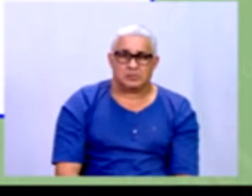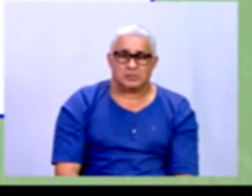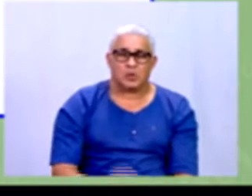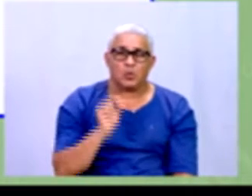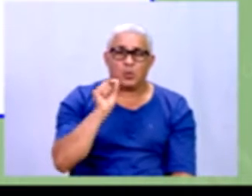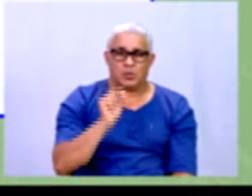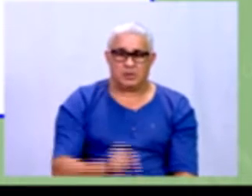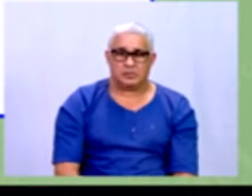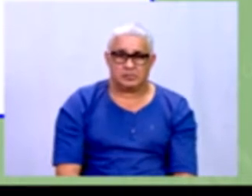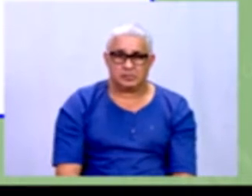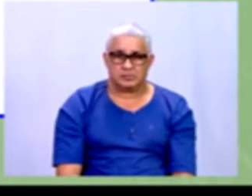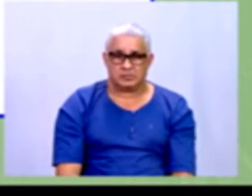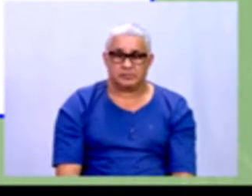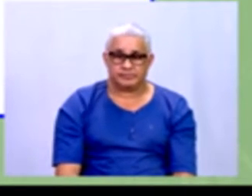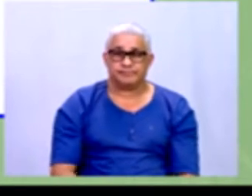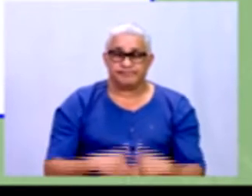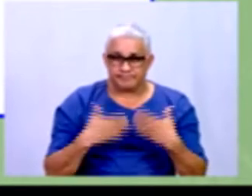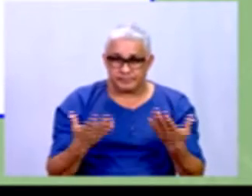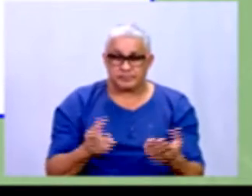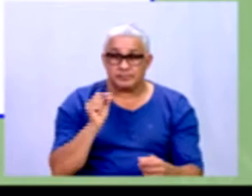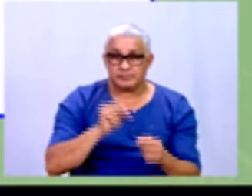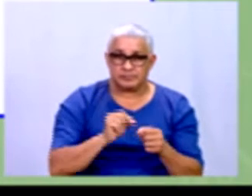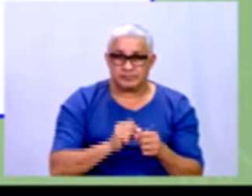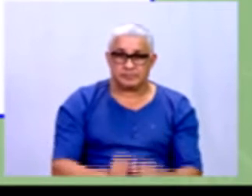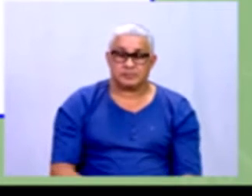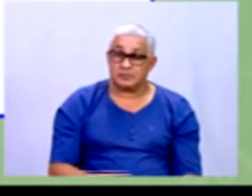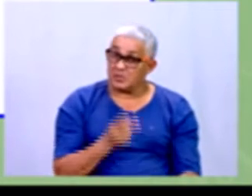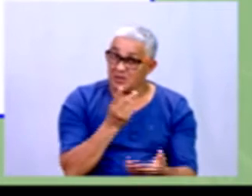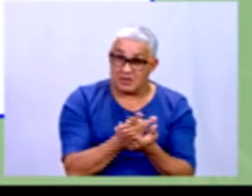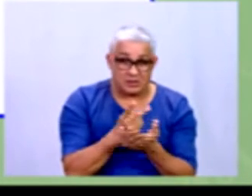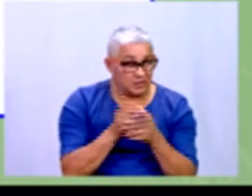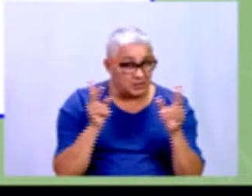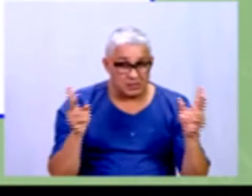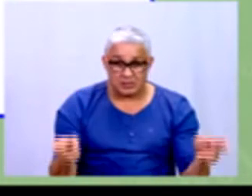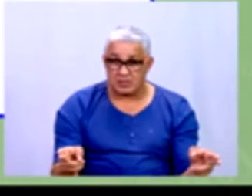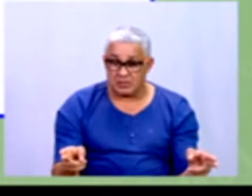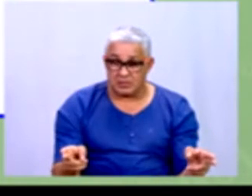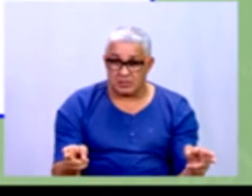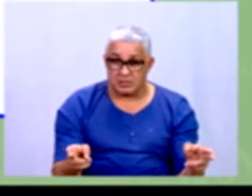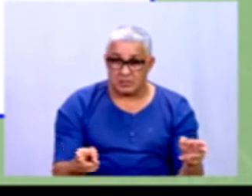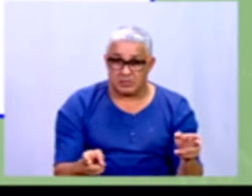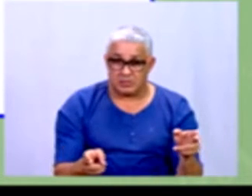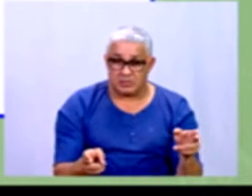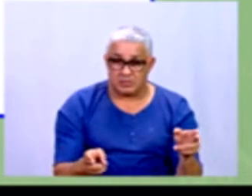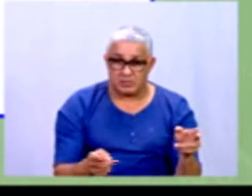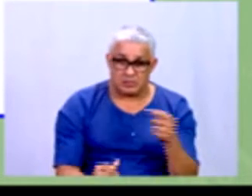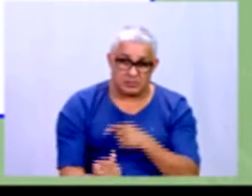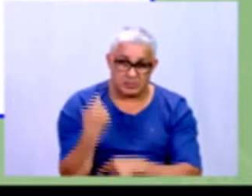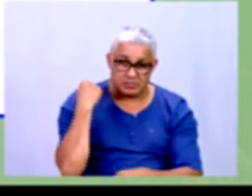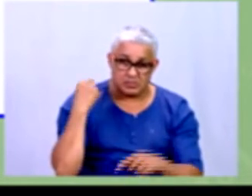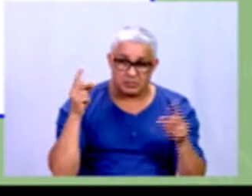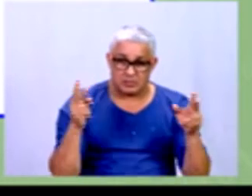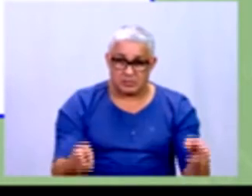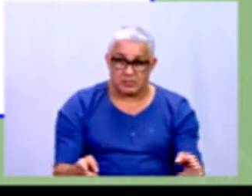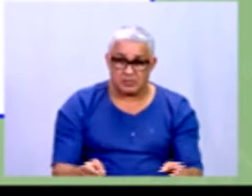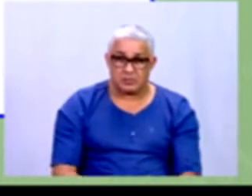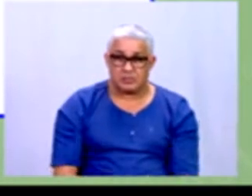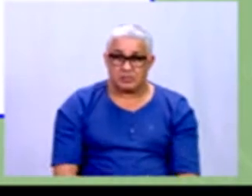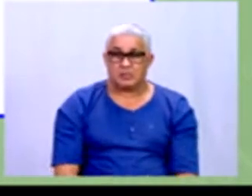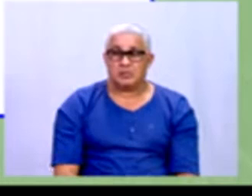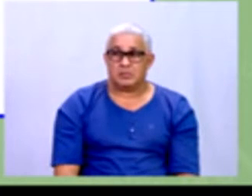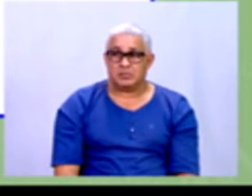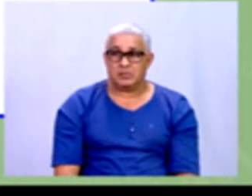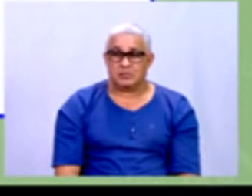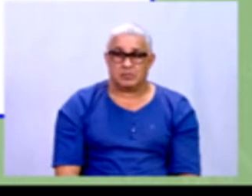representa. Então o que a gente vai fazer? A mesma coisa que a gente fez no exemplo anterior. A gente vai pegar